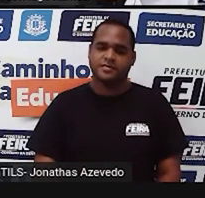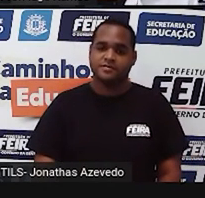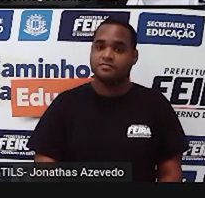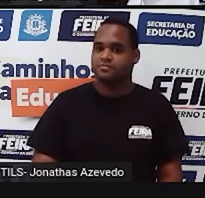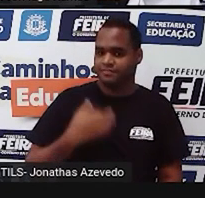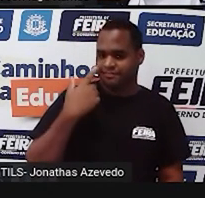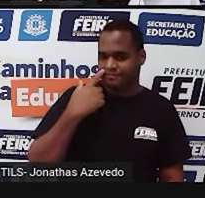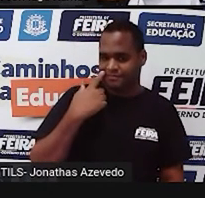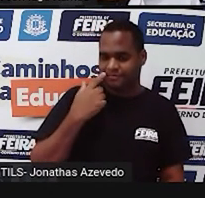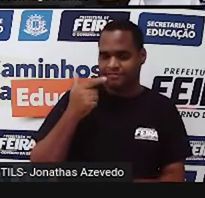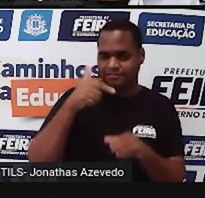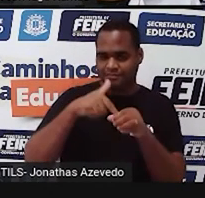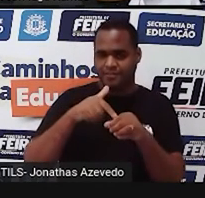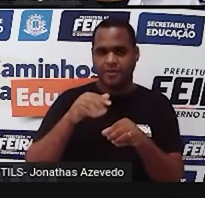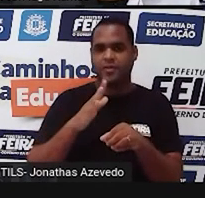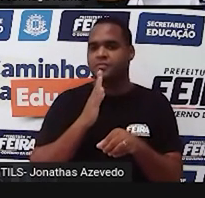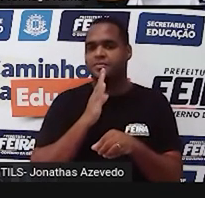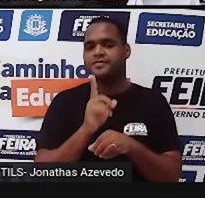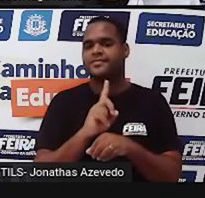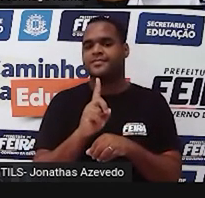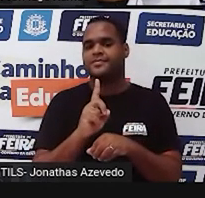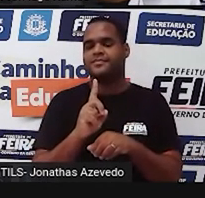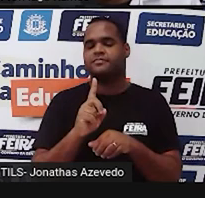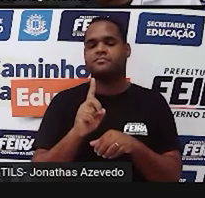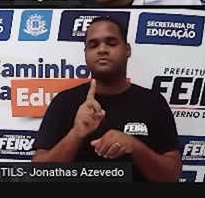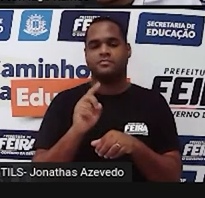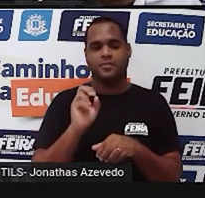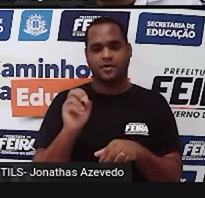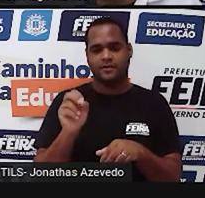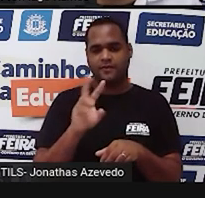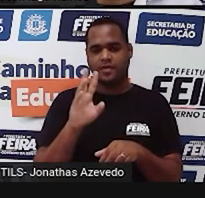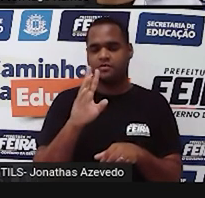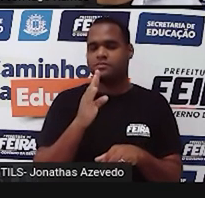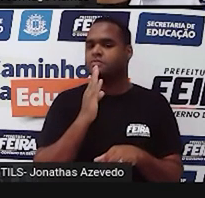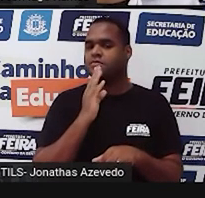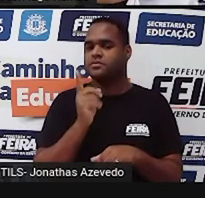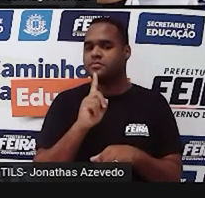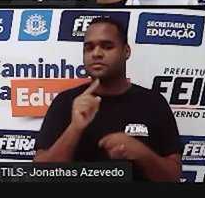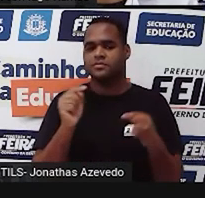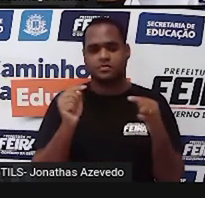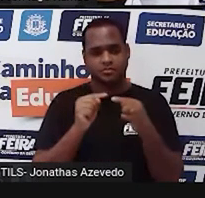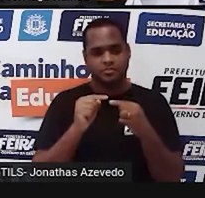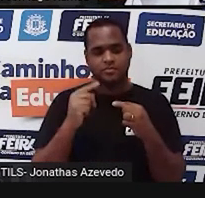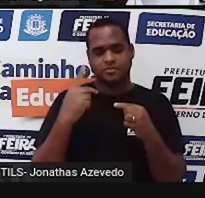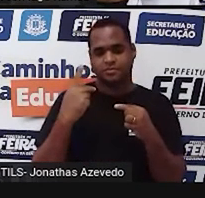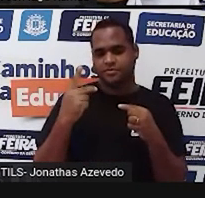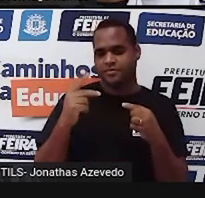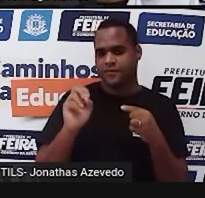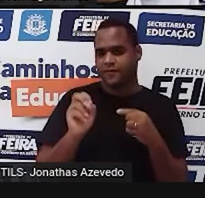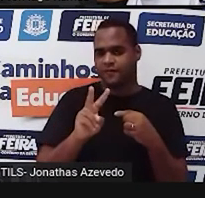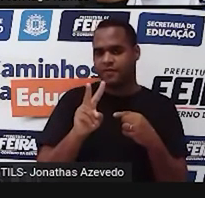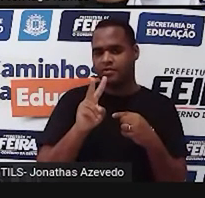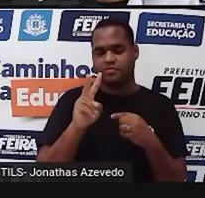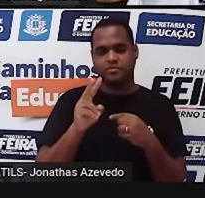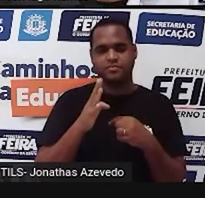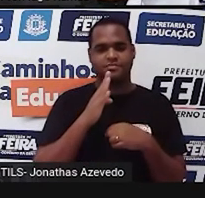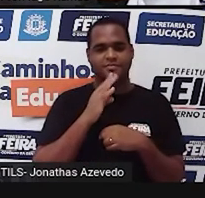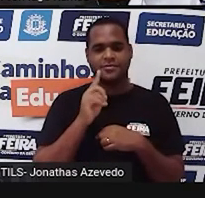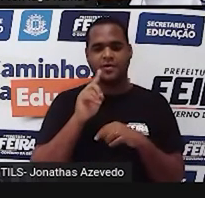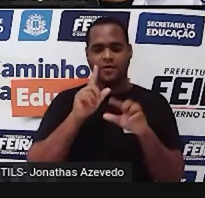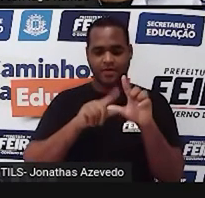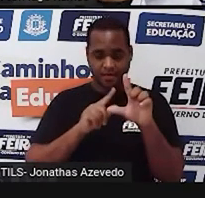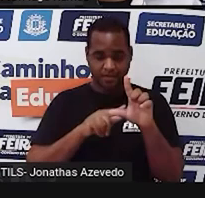combustível é um valor desconhecido. Quando tem valor desconhecido na situação, a gente usa uma